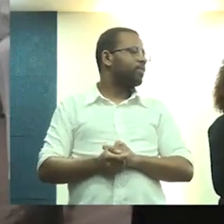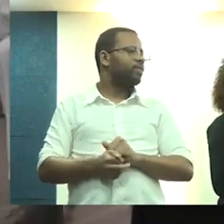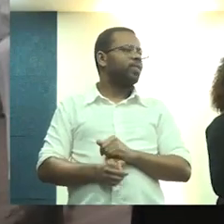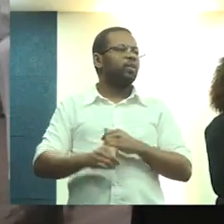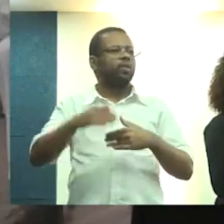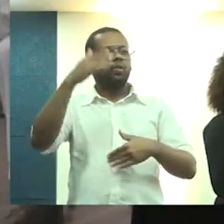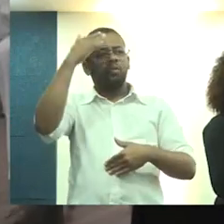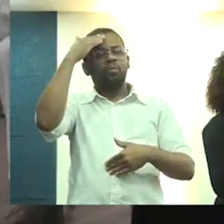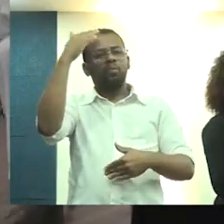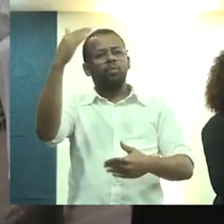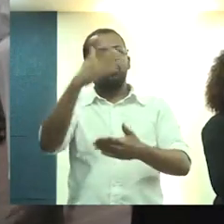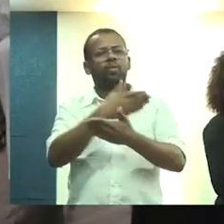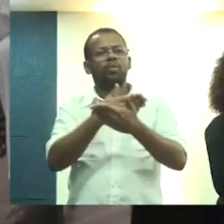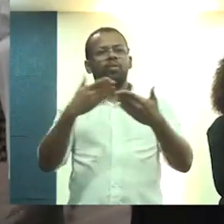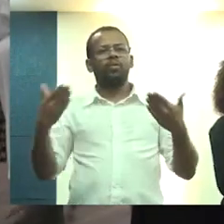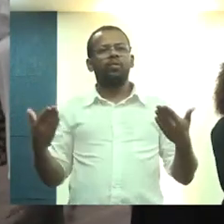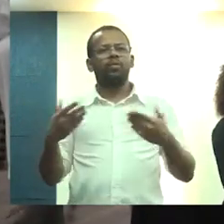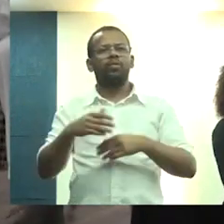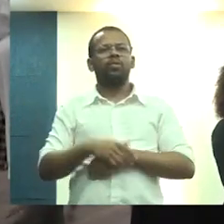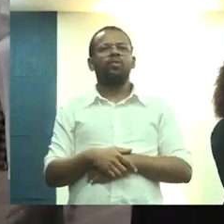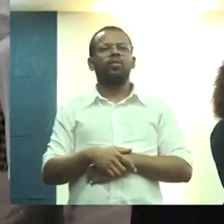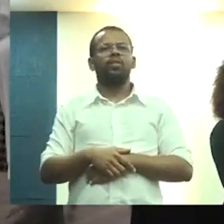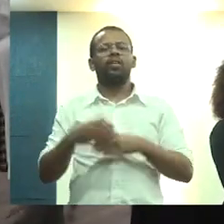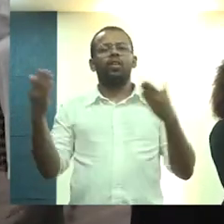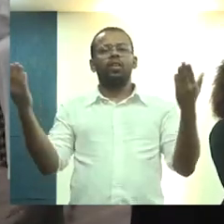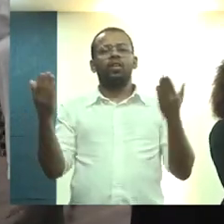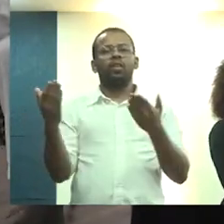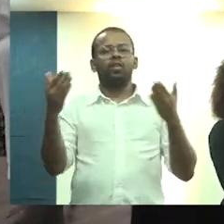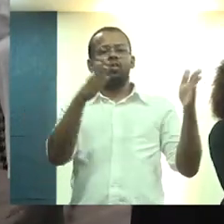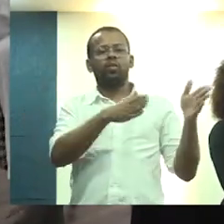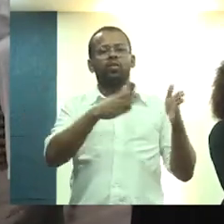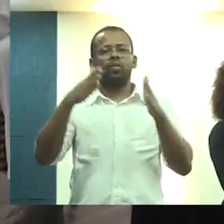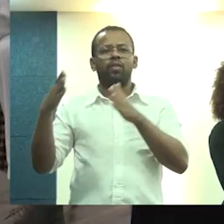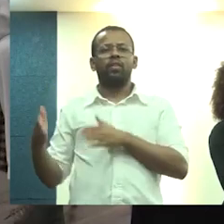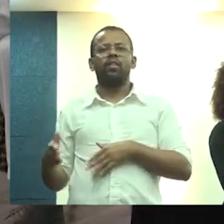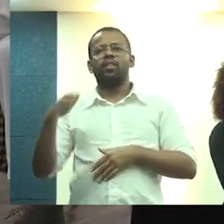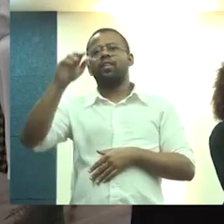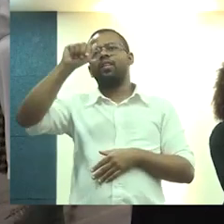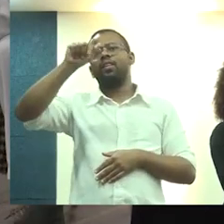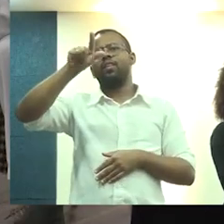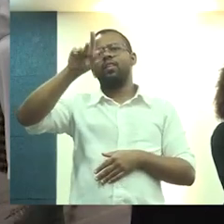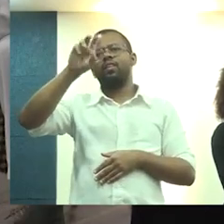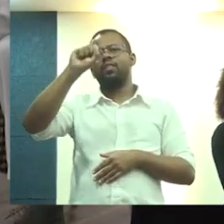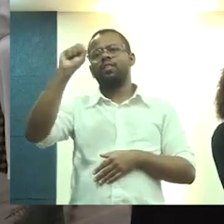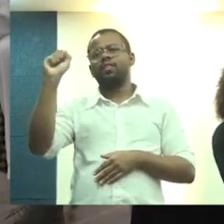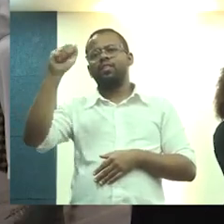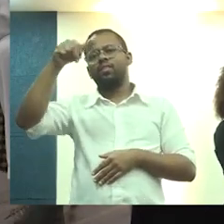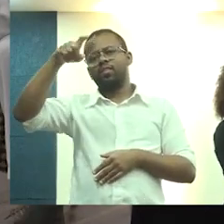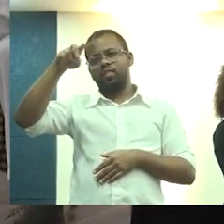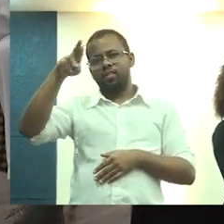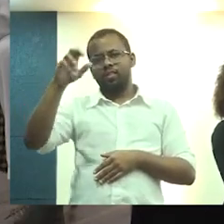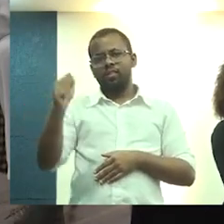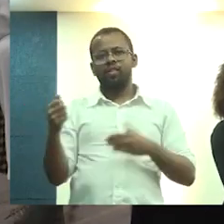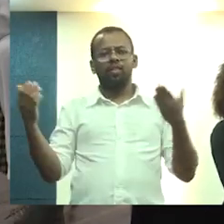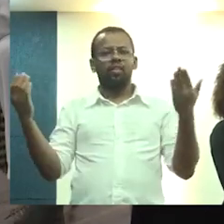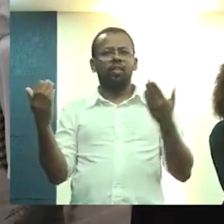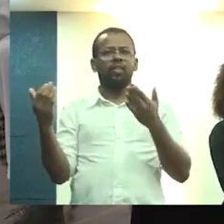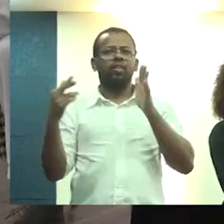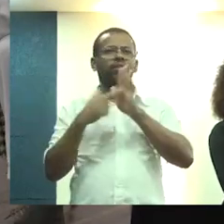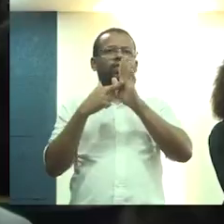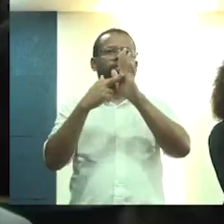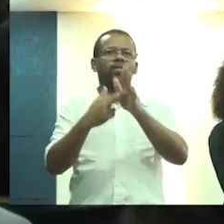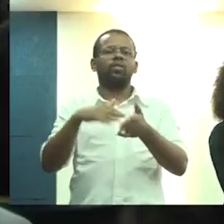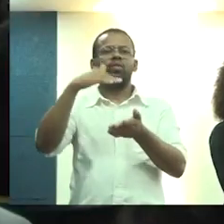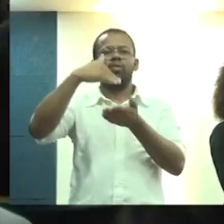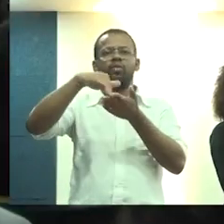Muito obrigada, senhora Isadora. Passamos a palavra para a senhora Alessandra Dávila Vieira, neste ato